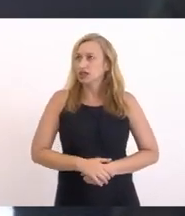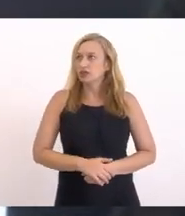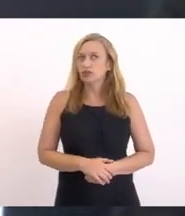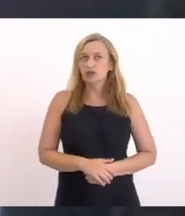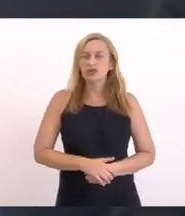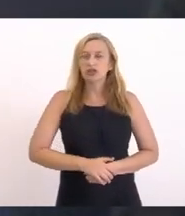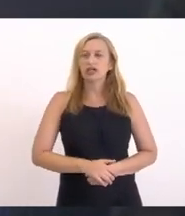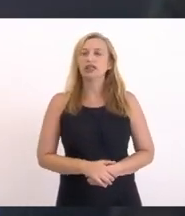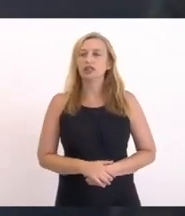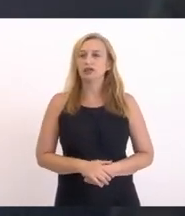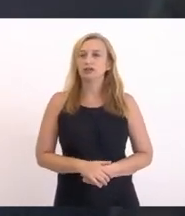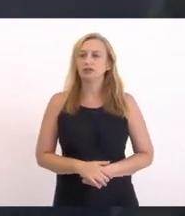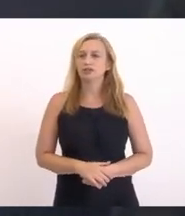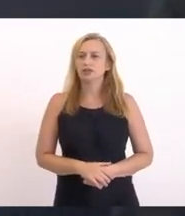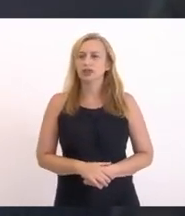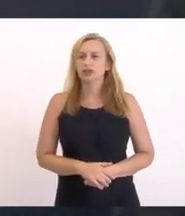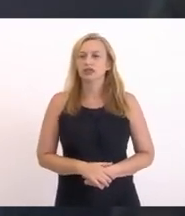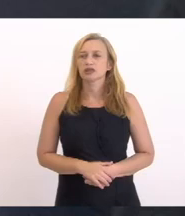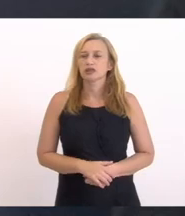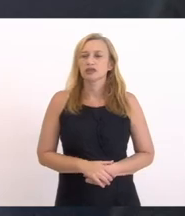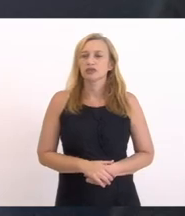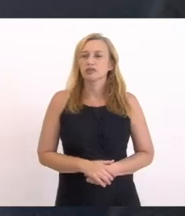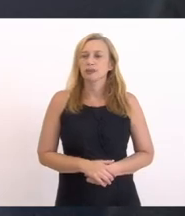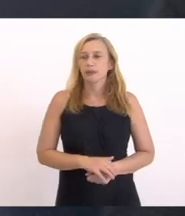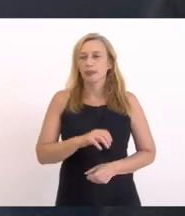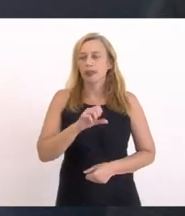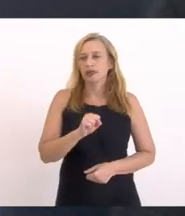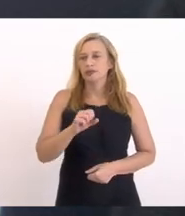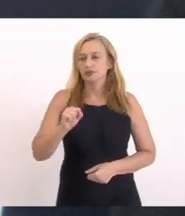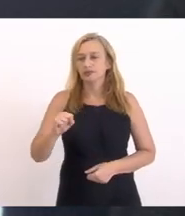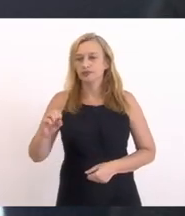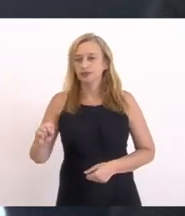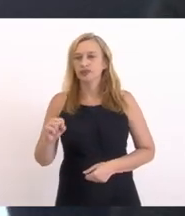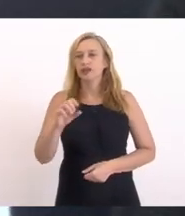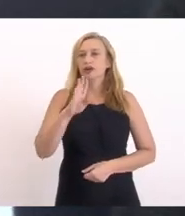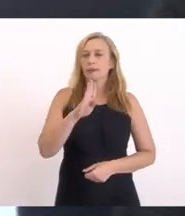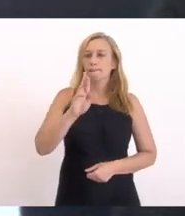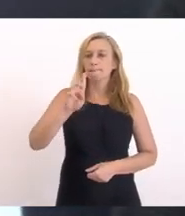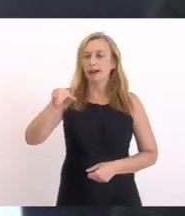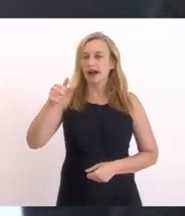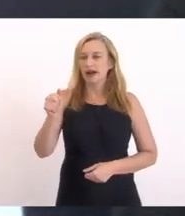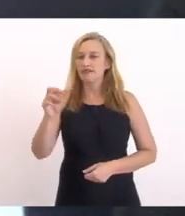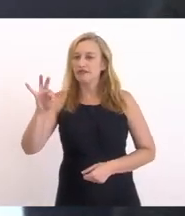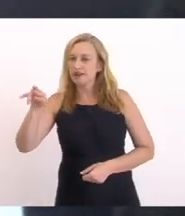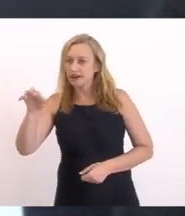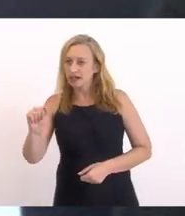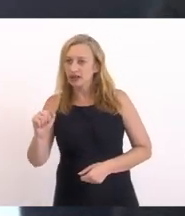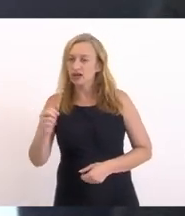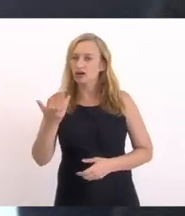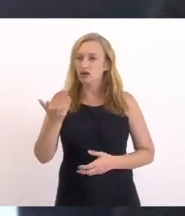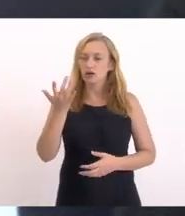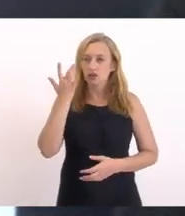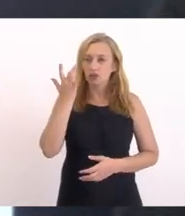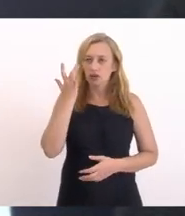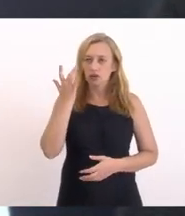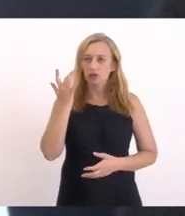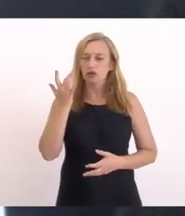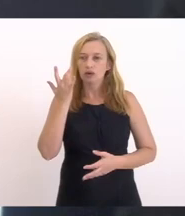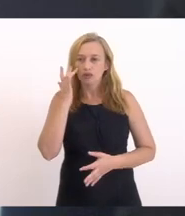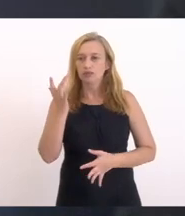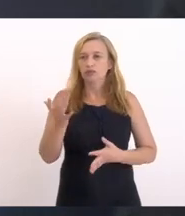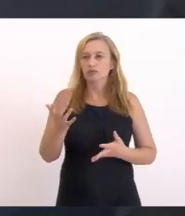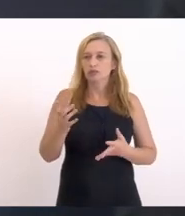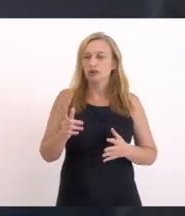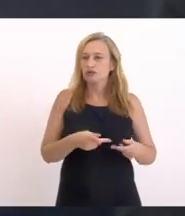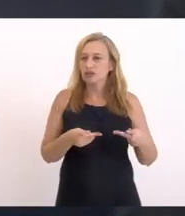Com comitê O SOS Parra Franca E eu acho que a gente pode Tirar dali Uma visita em loco E